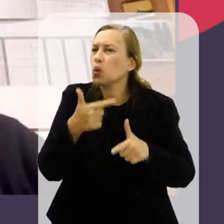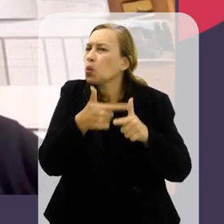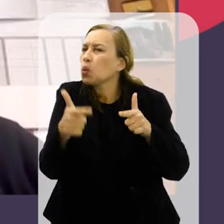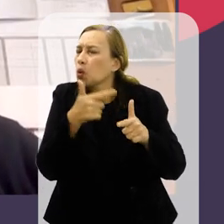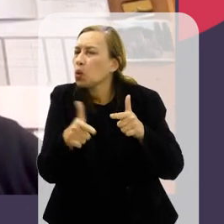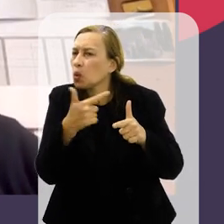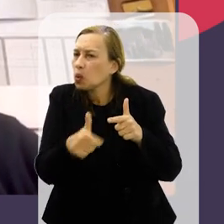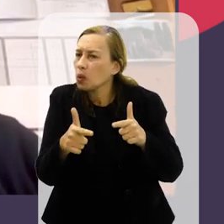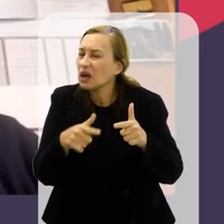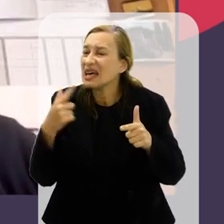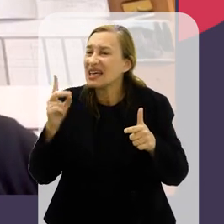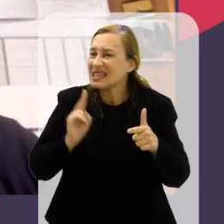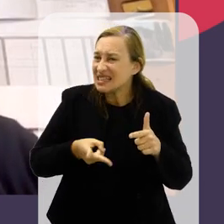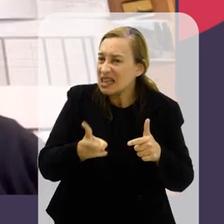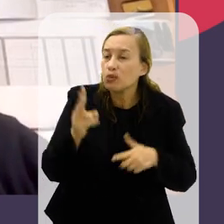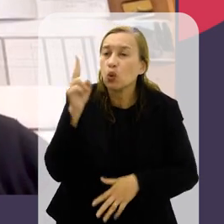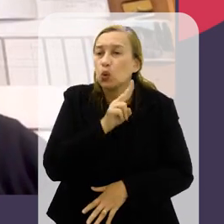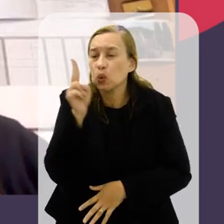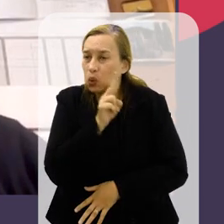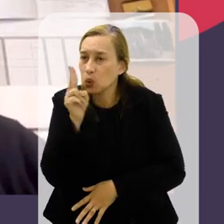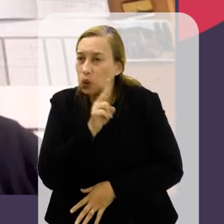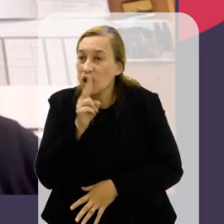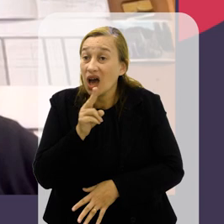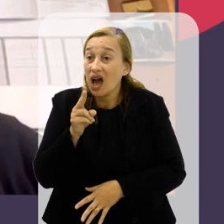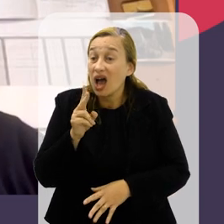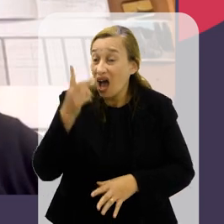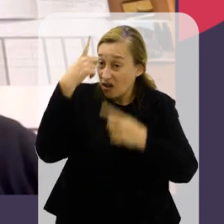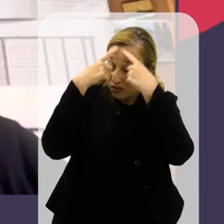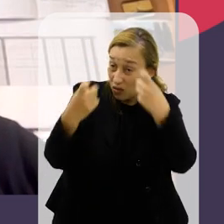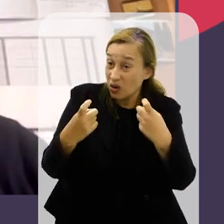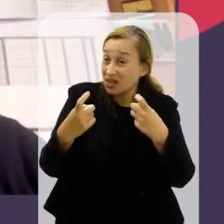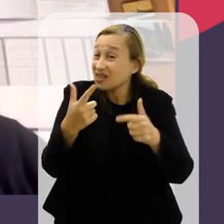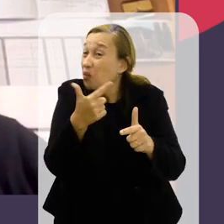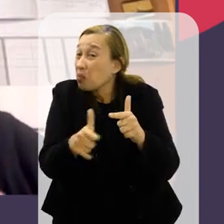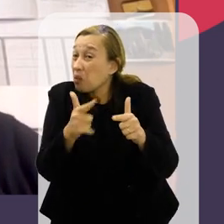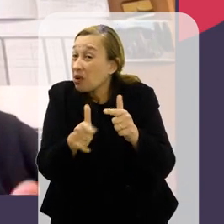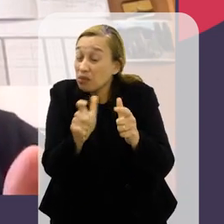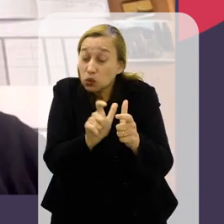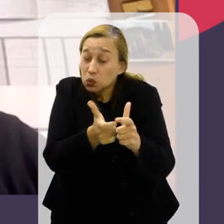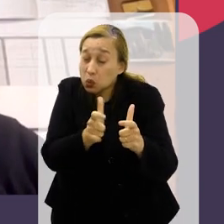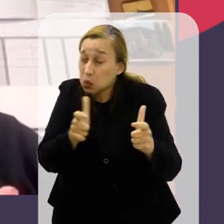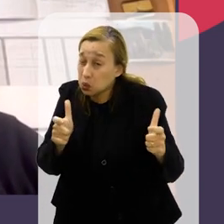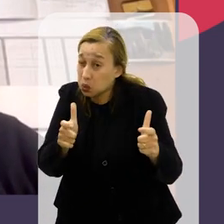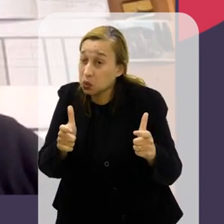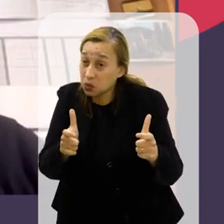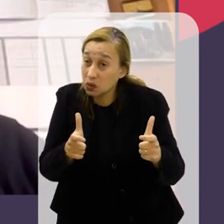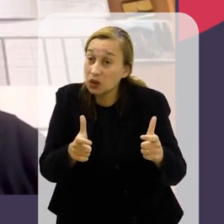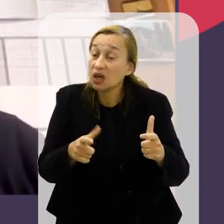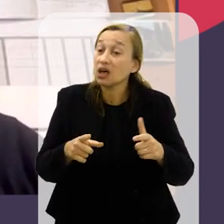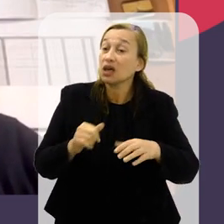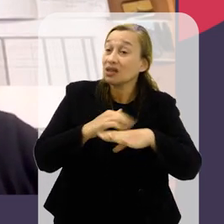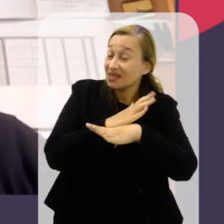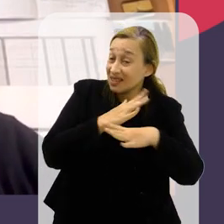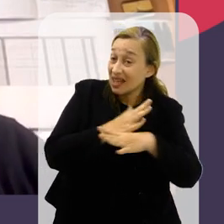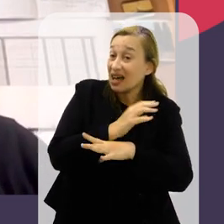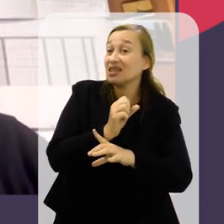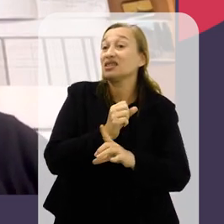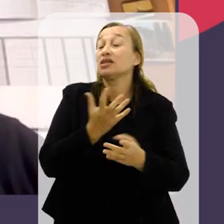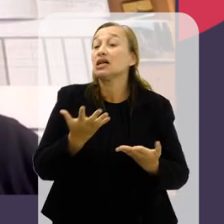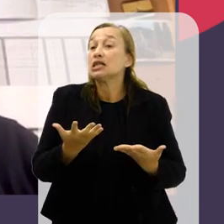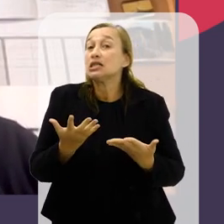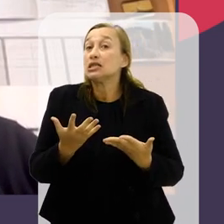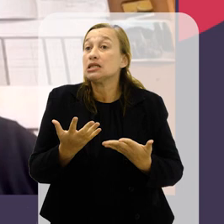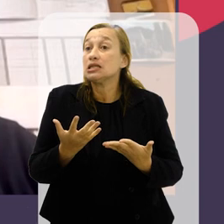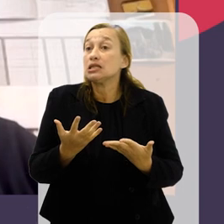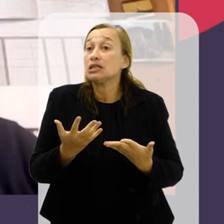grandes, o problema é sempre urgente, o problema da violência é um problema sistêmico e